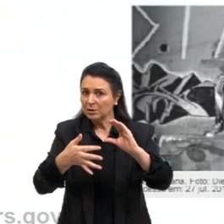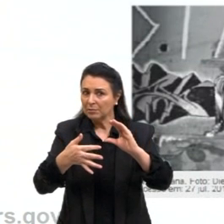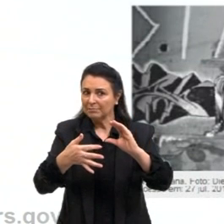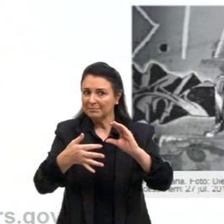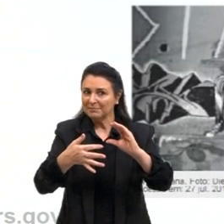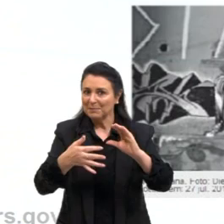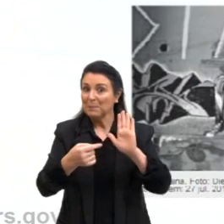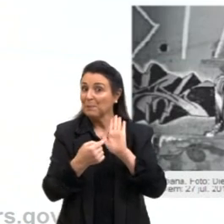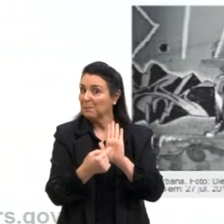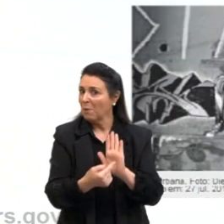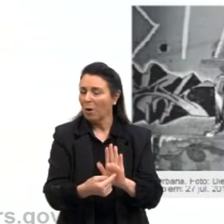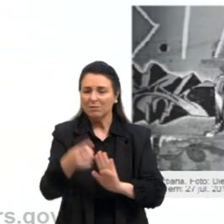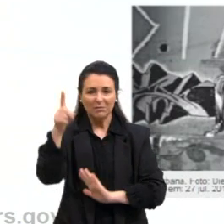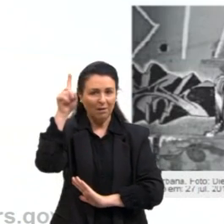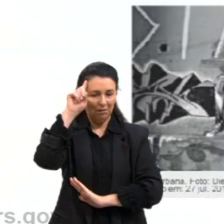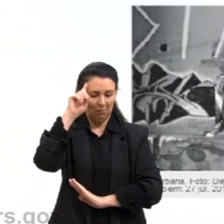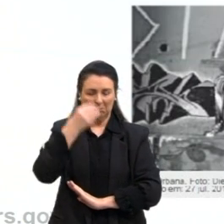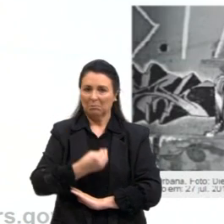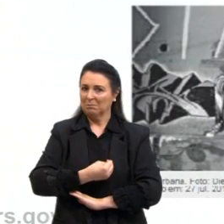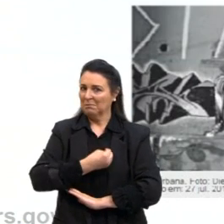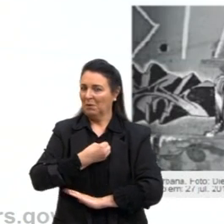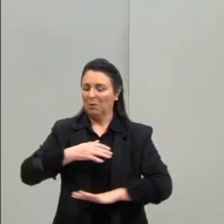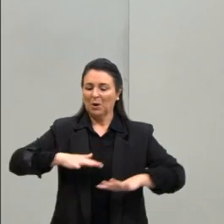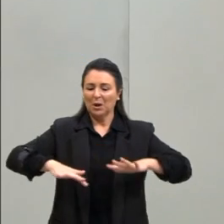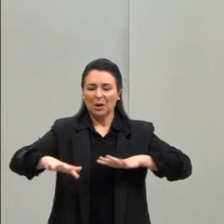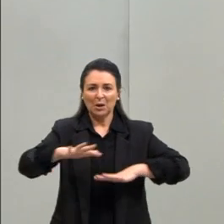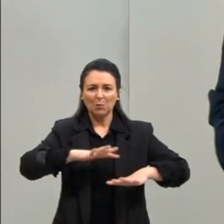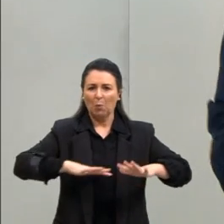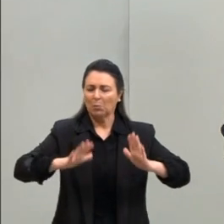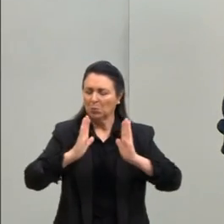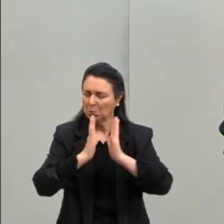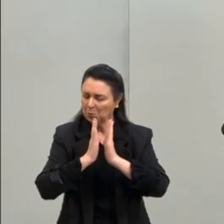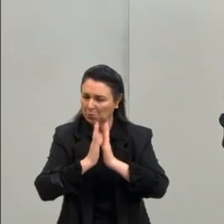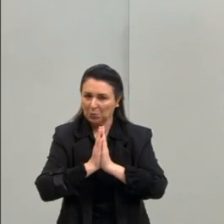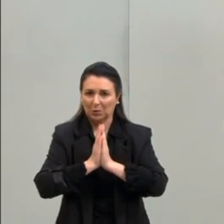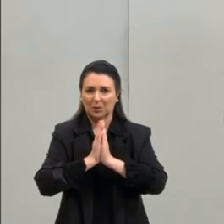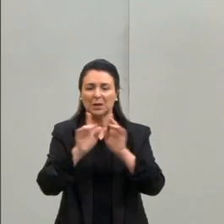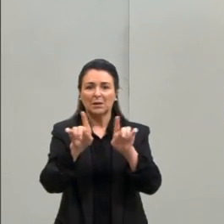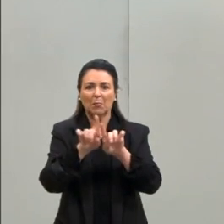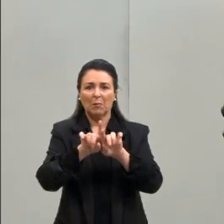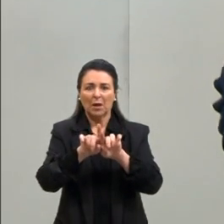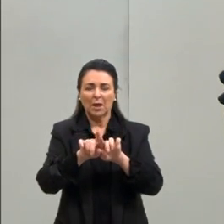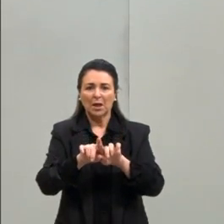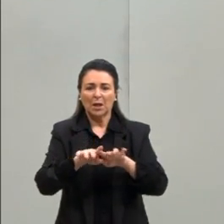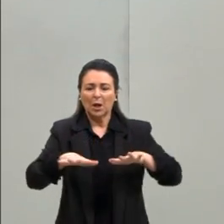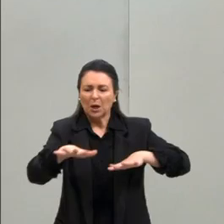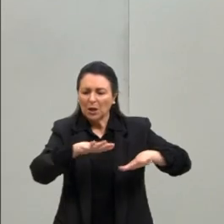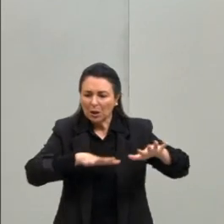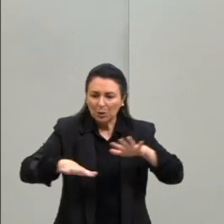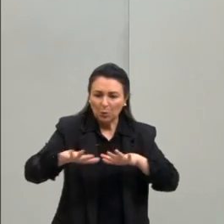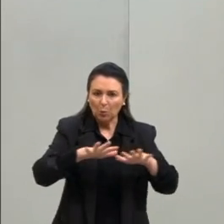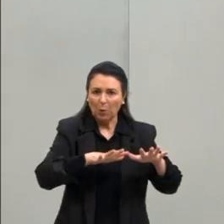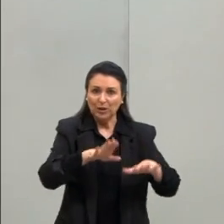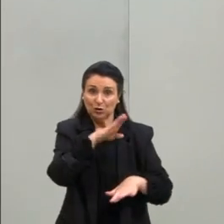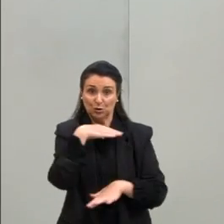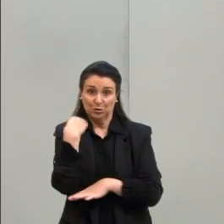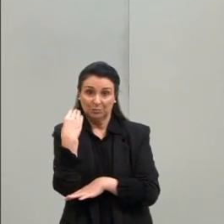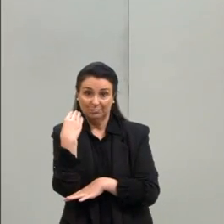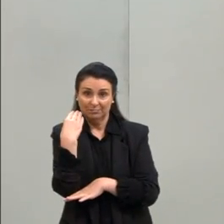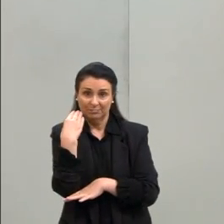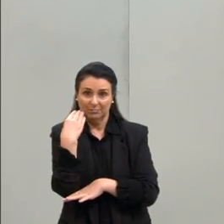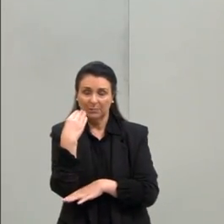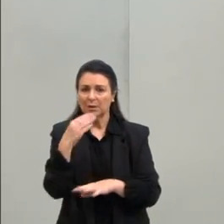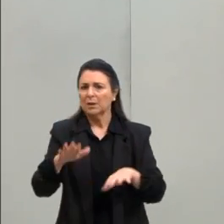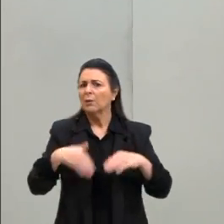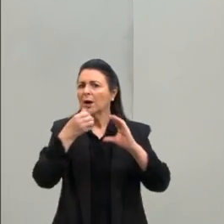cotidiano, rituais de devoção, rituais fúnebres apresentados, e qual é essa